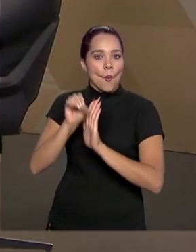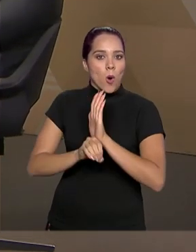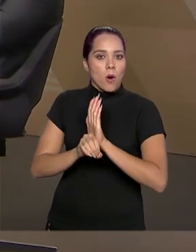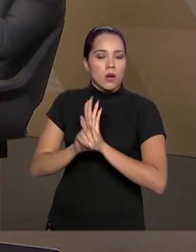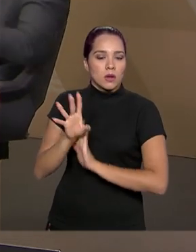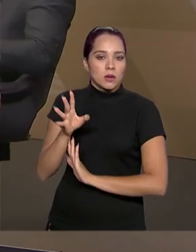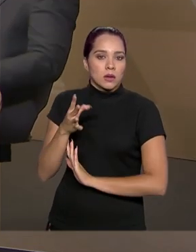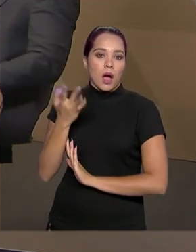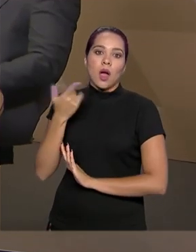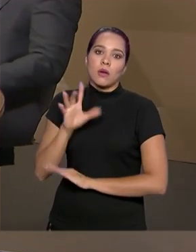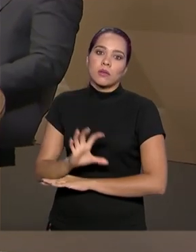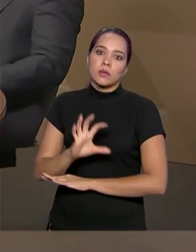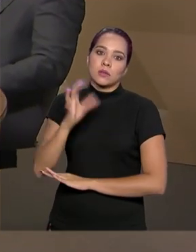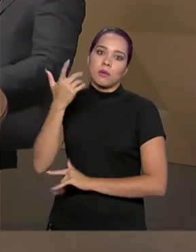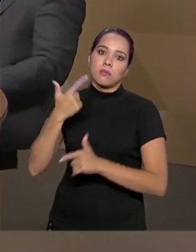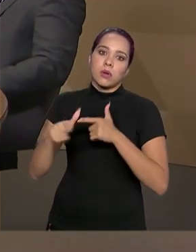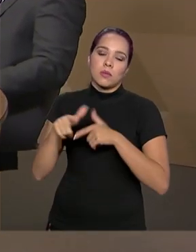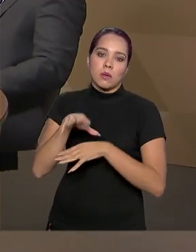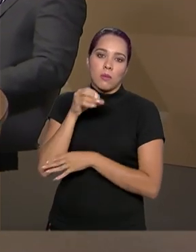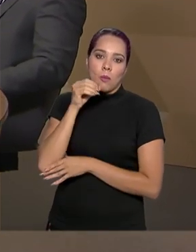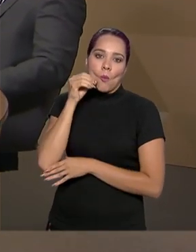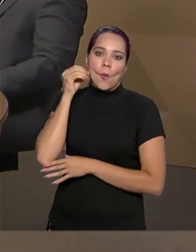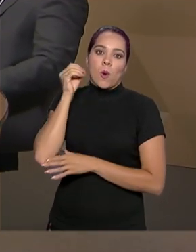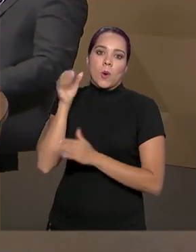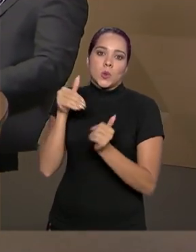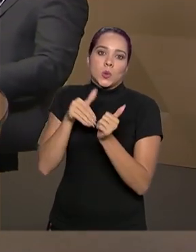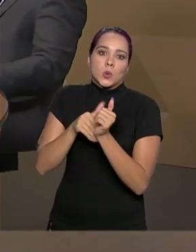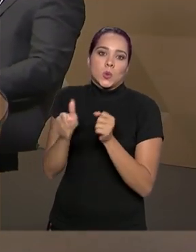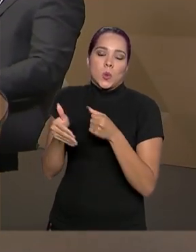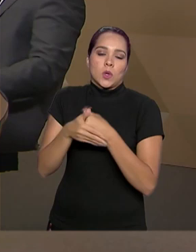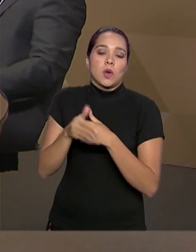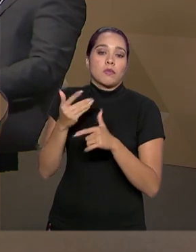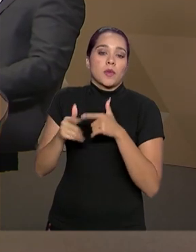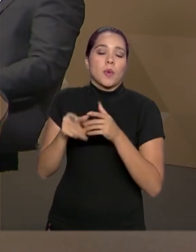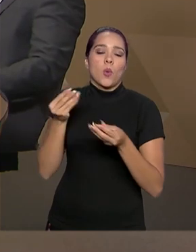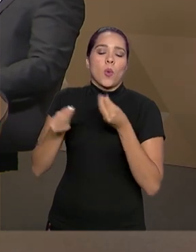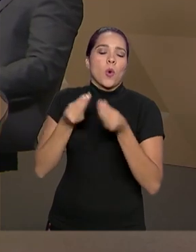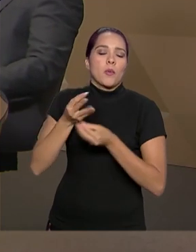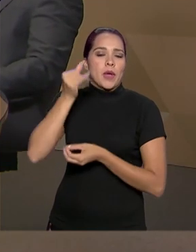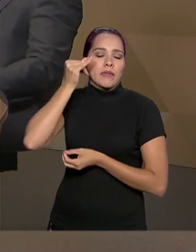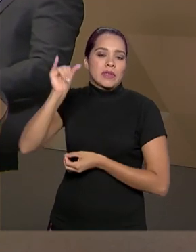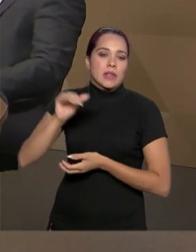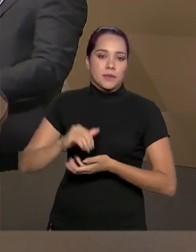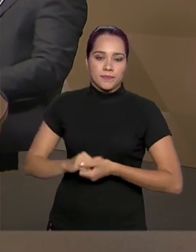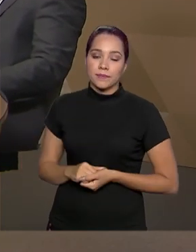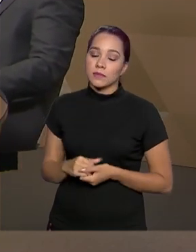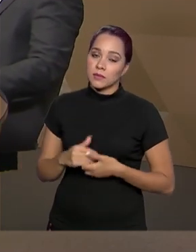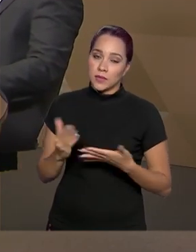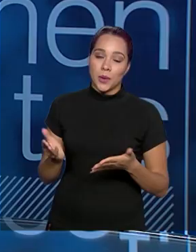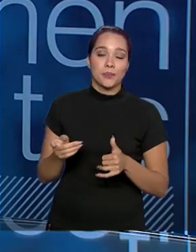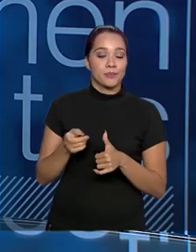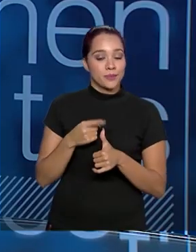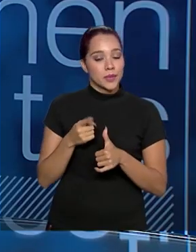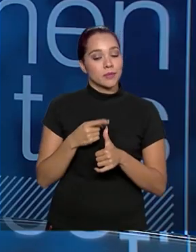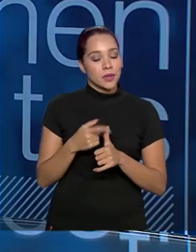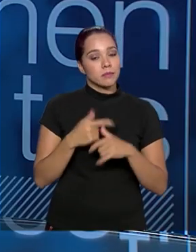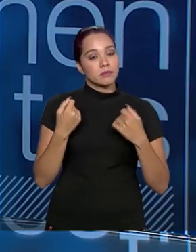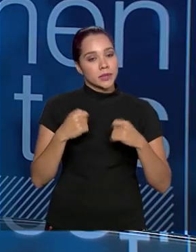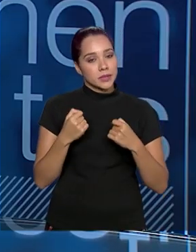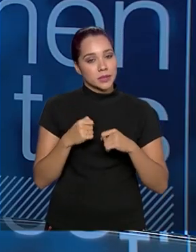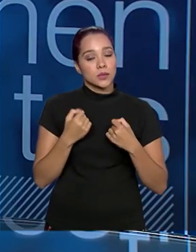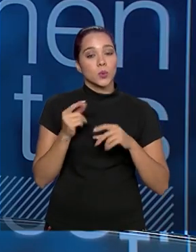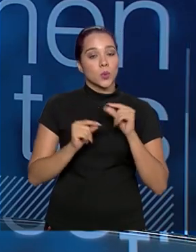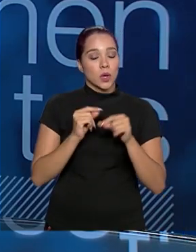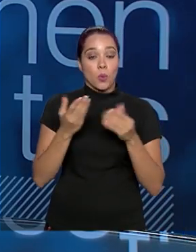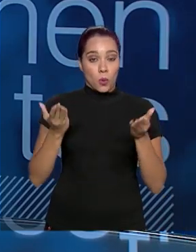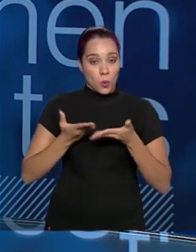causou essa tragédia, né? O que pode ser feito para que isso não se repita? Primeiramente, é isso. A gente tem que contar,